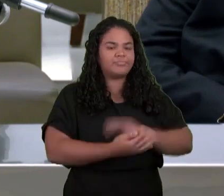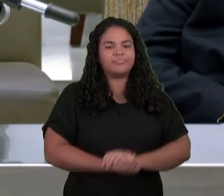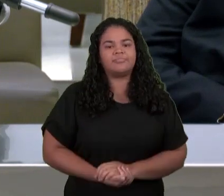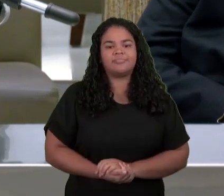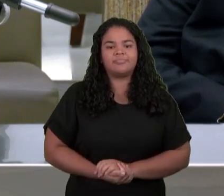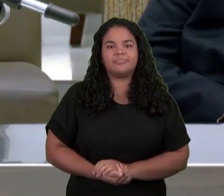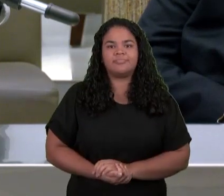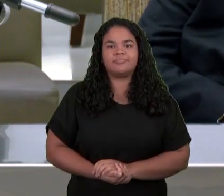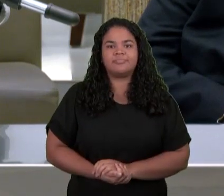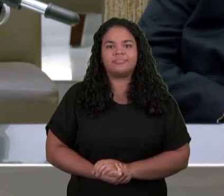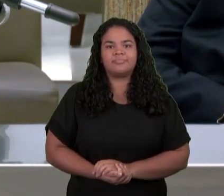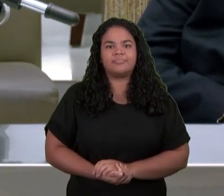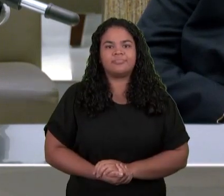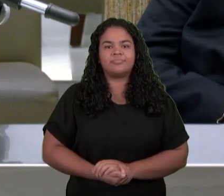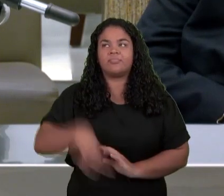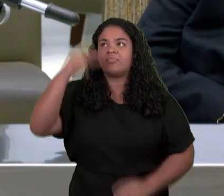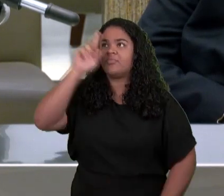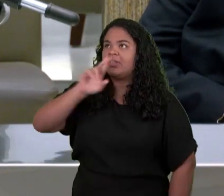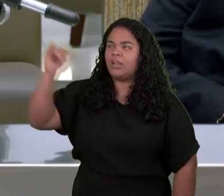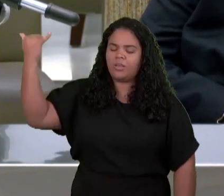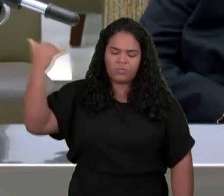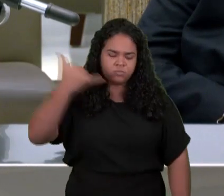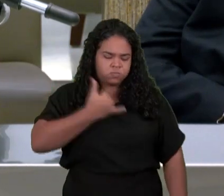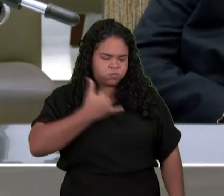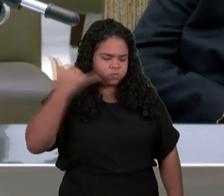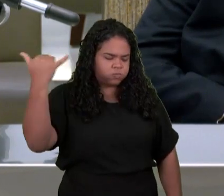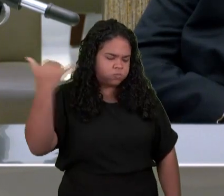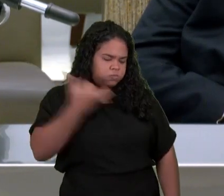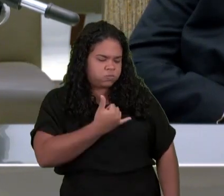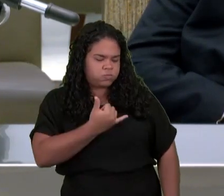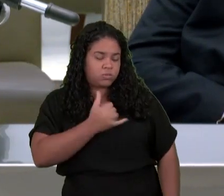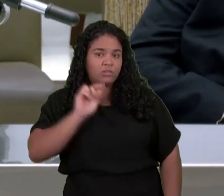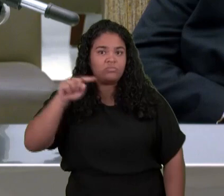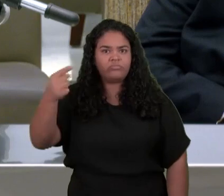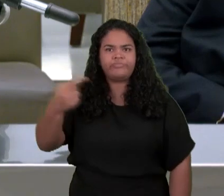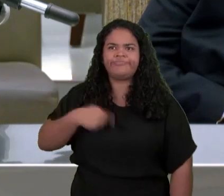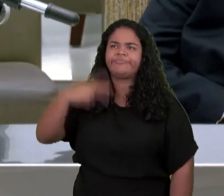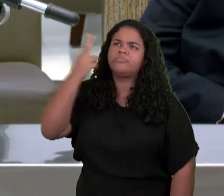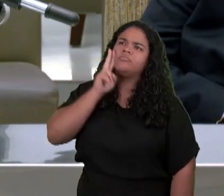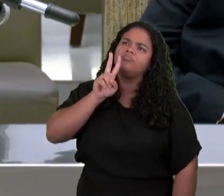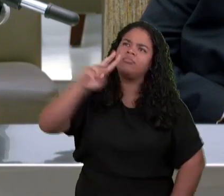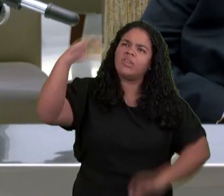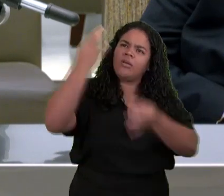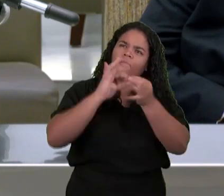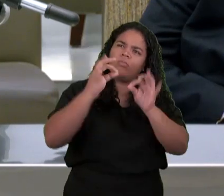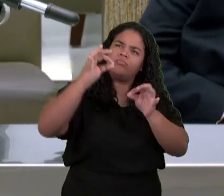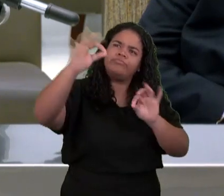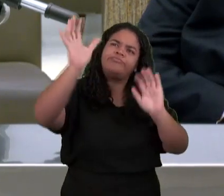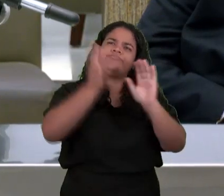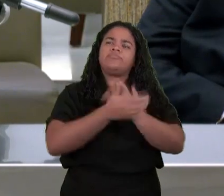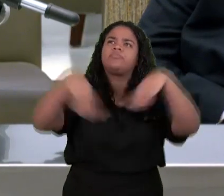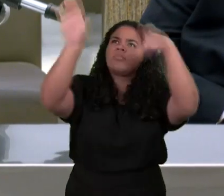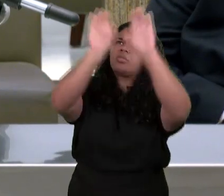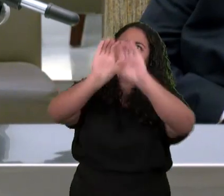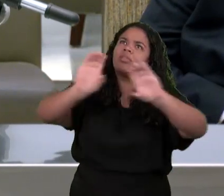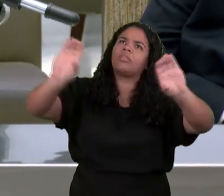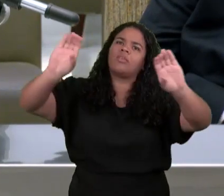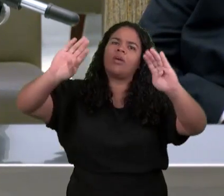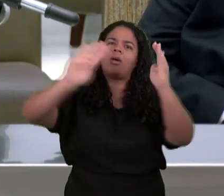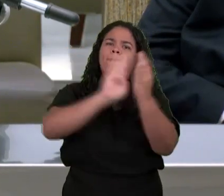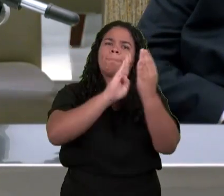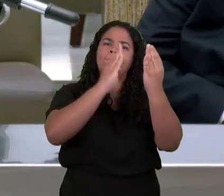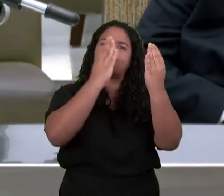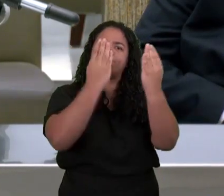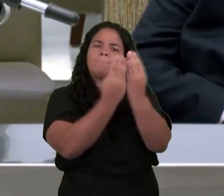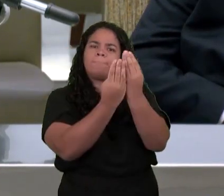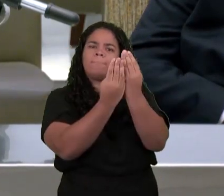que estava na porta Havia uma porta aberta no céu A primeira